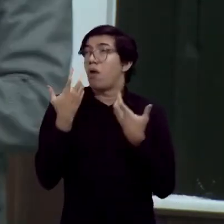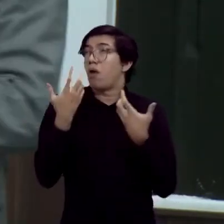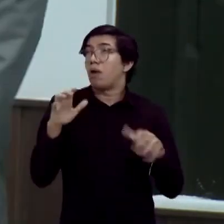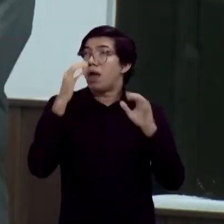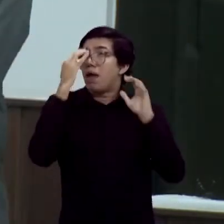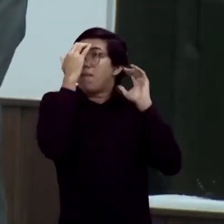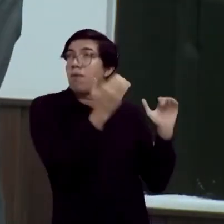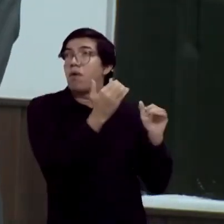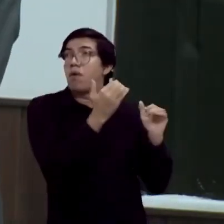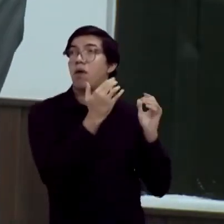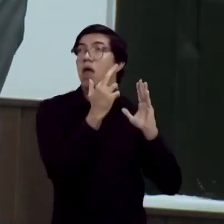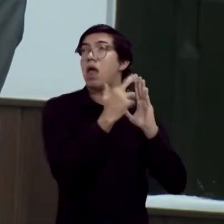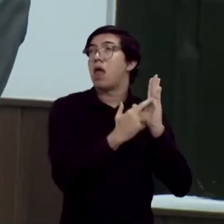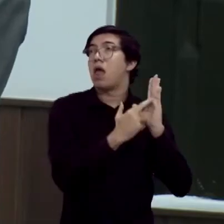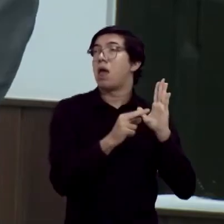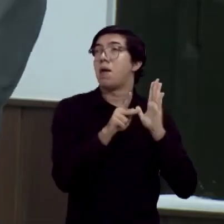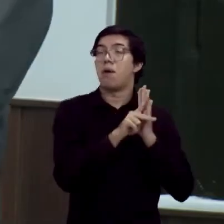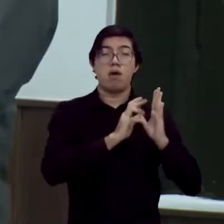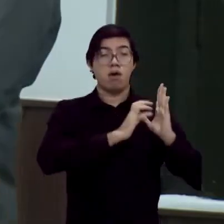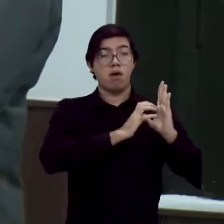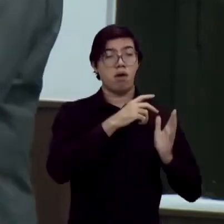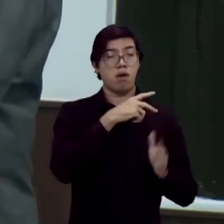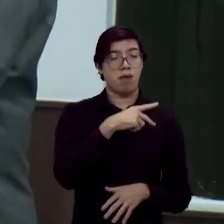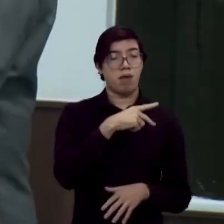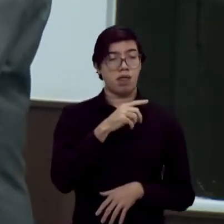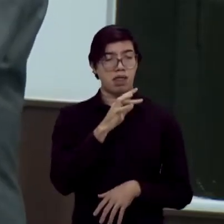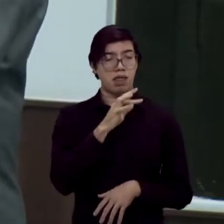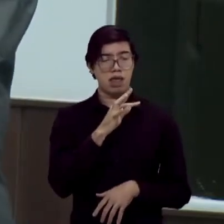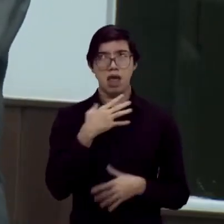Dá para entender que partida é esse e agora quer diálogo?